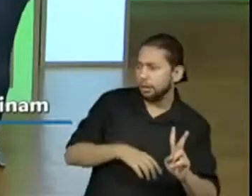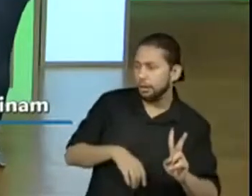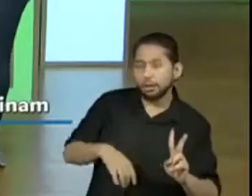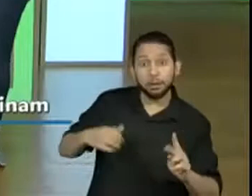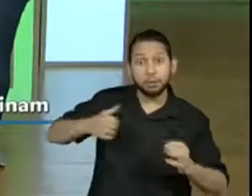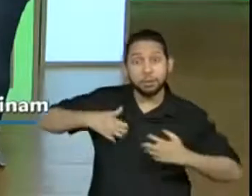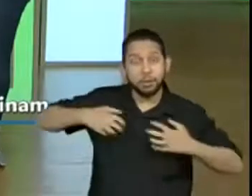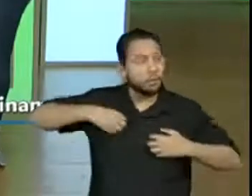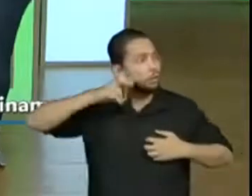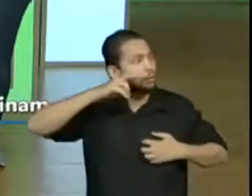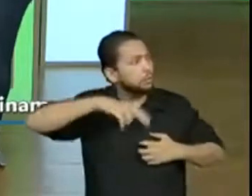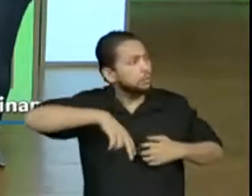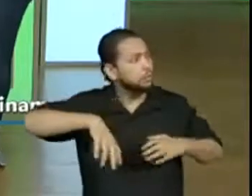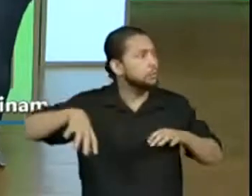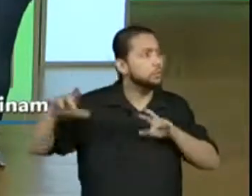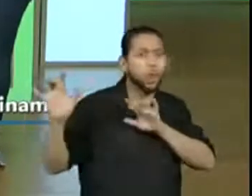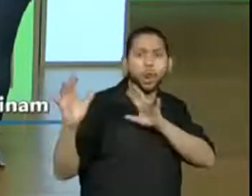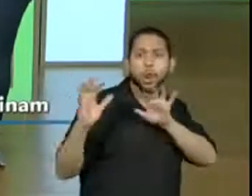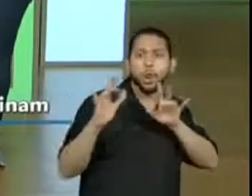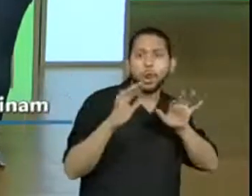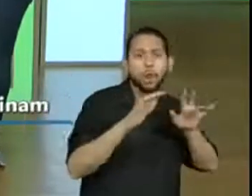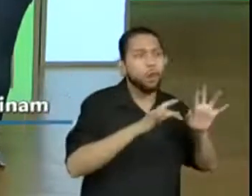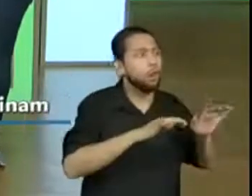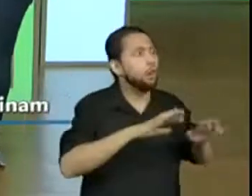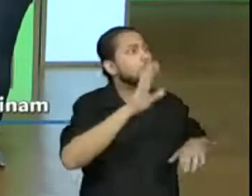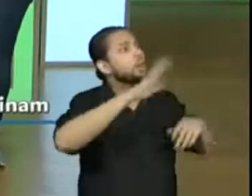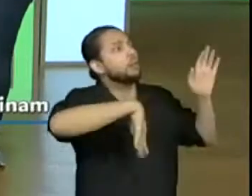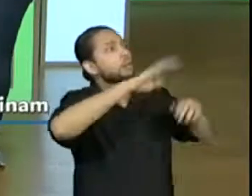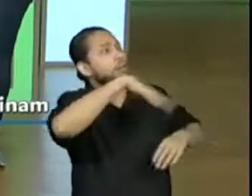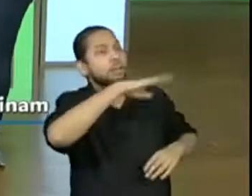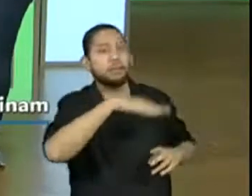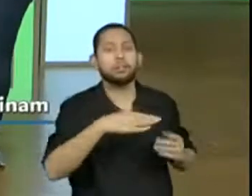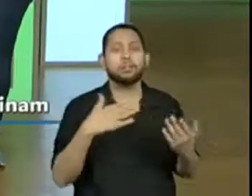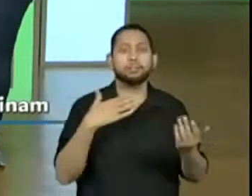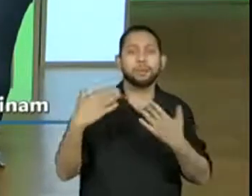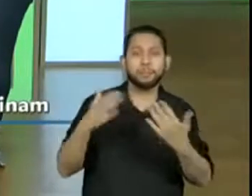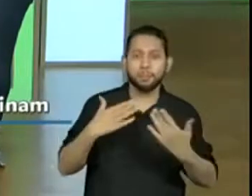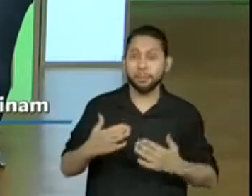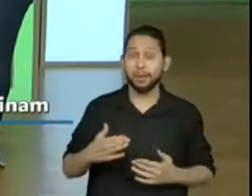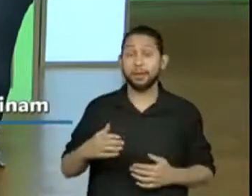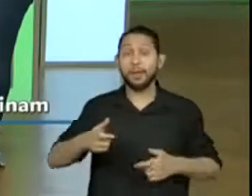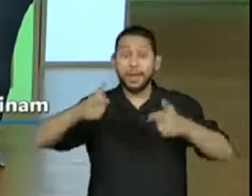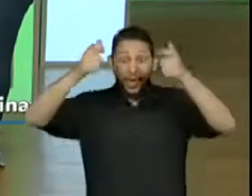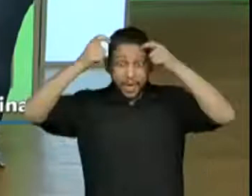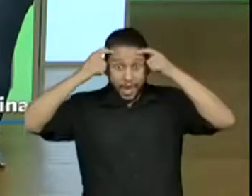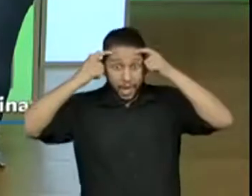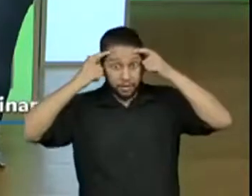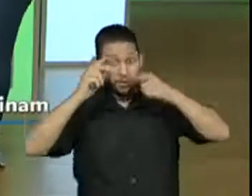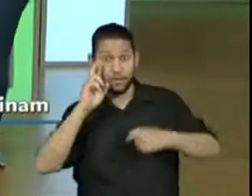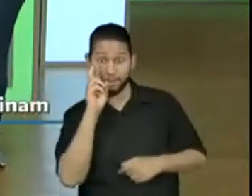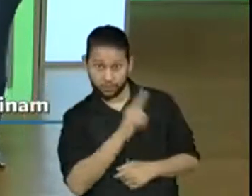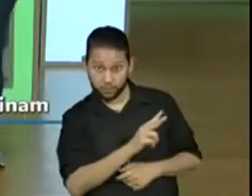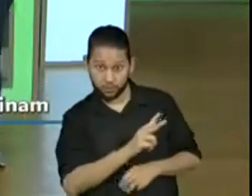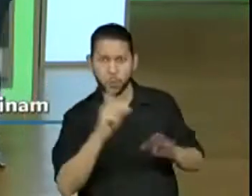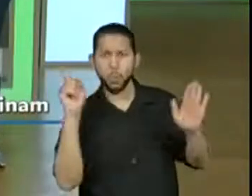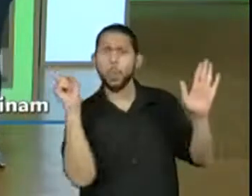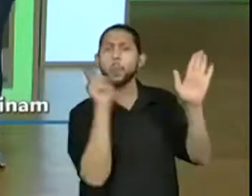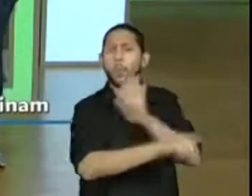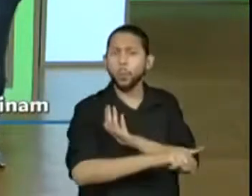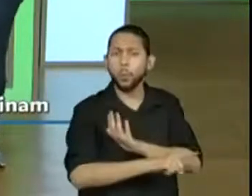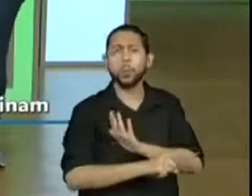pergunta. A professora Alcimar colocou, é a pergunta. É uma pergunta. Muito bem. A Luna Isabelle está lá participando do Horácio Vita,